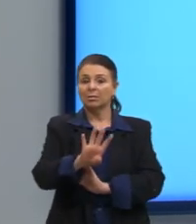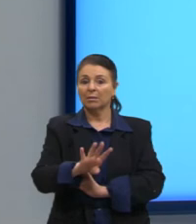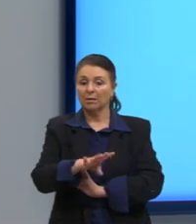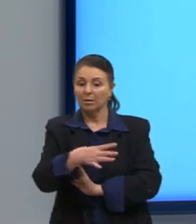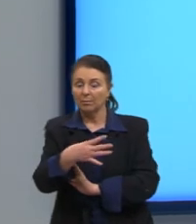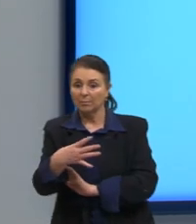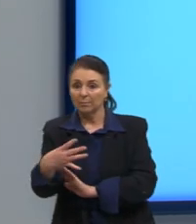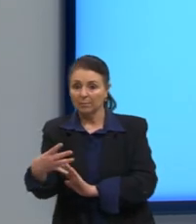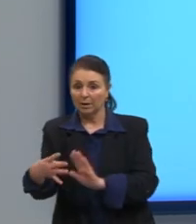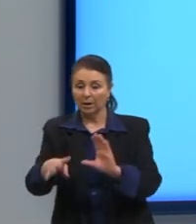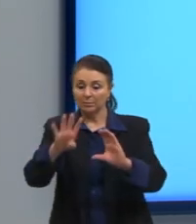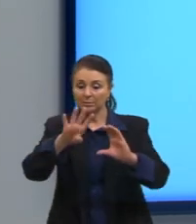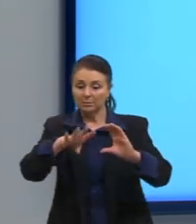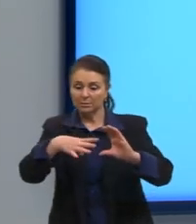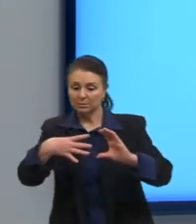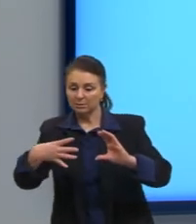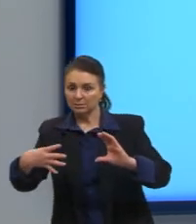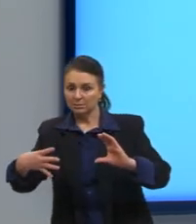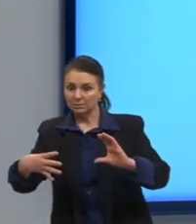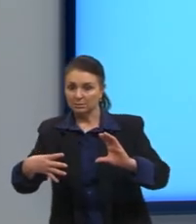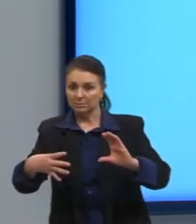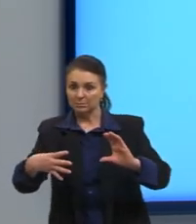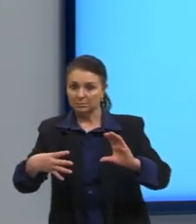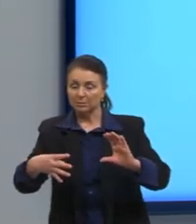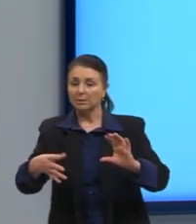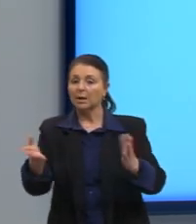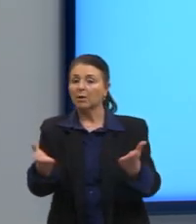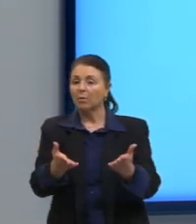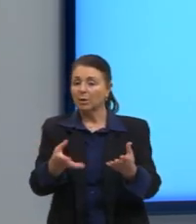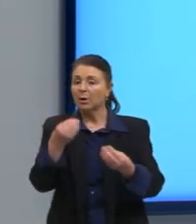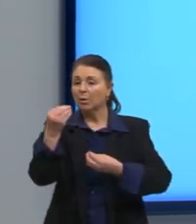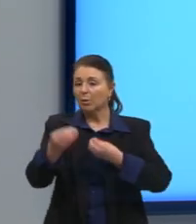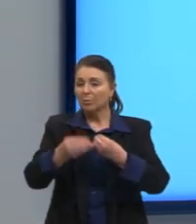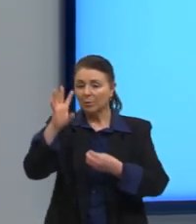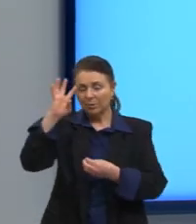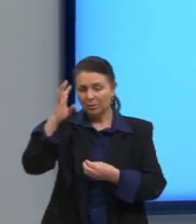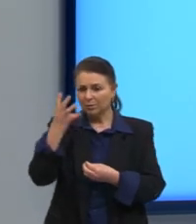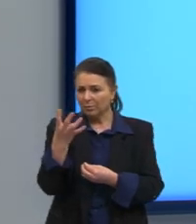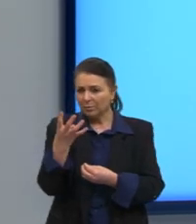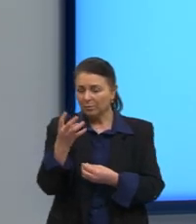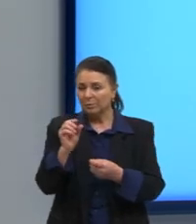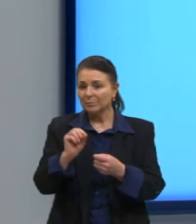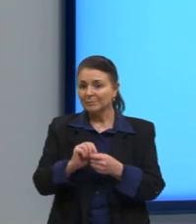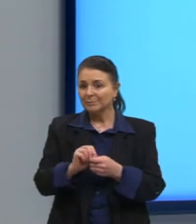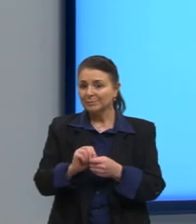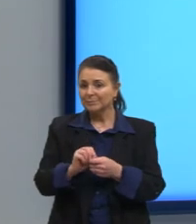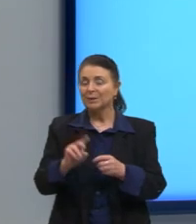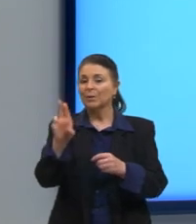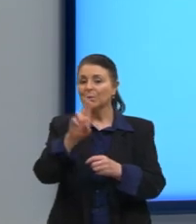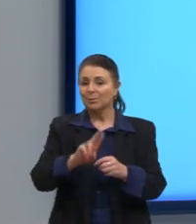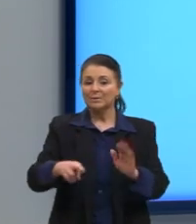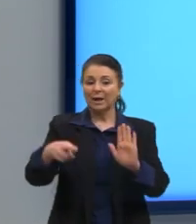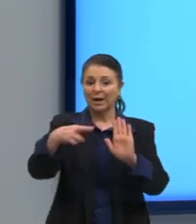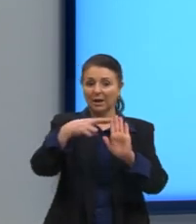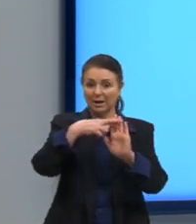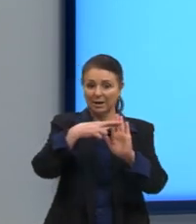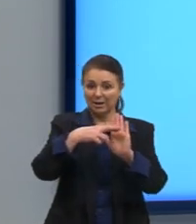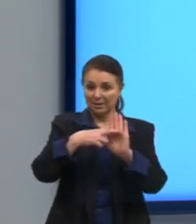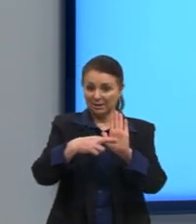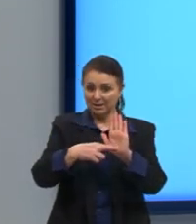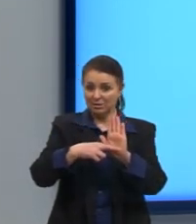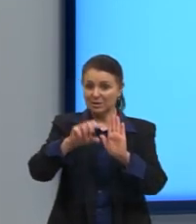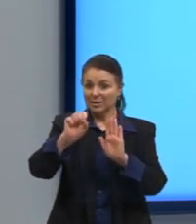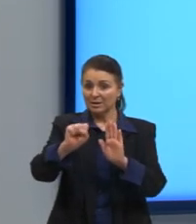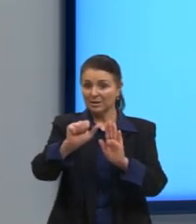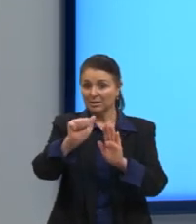bonitinha, simplesinha. E daí, para resolver esse determinante, nós vamos utilizar a regra de Sarros. Então,